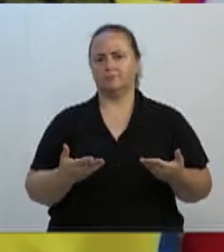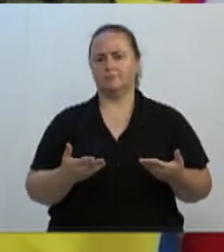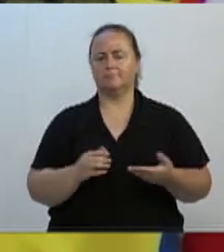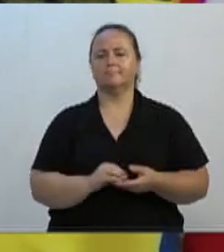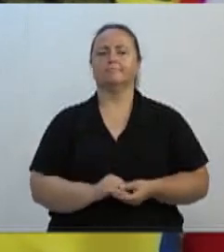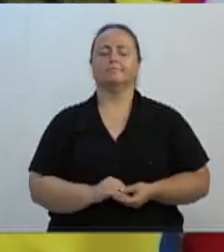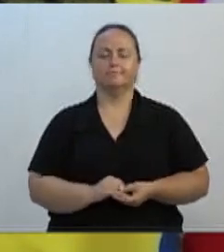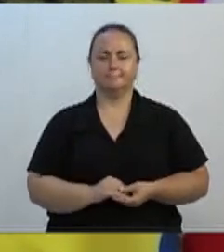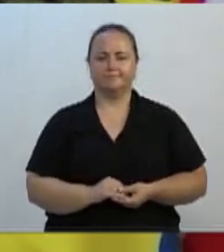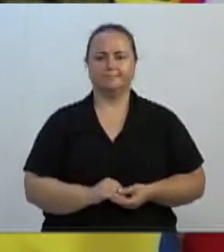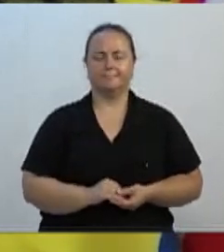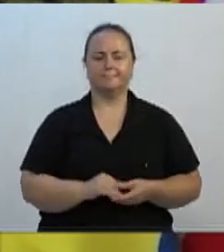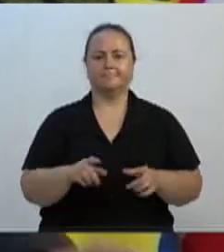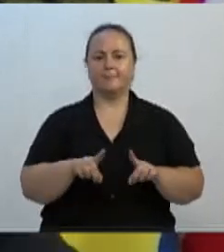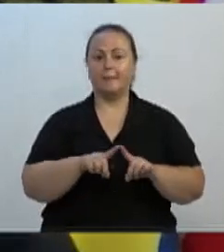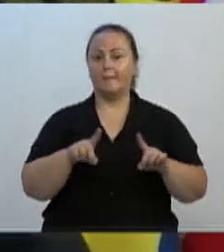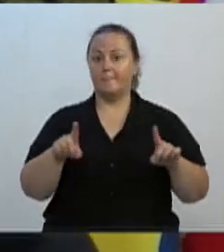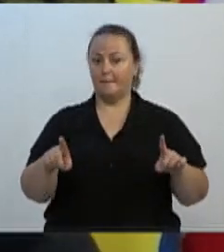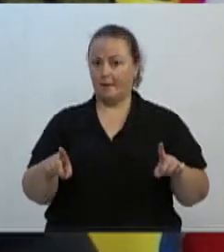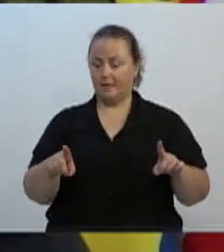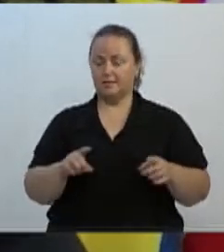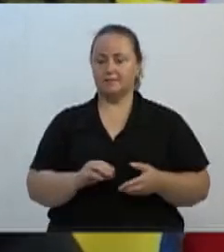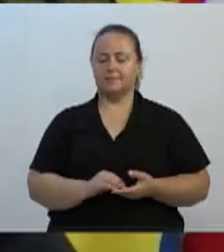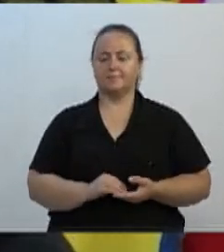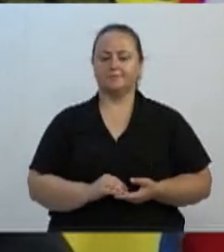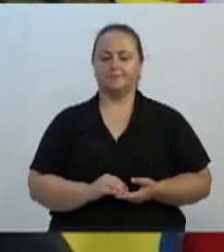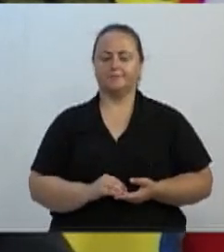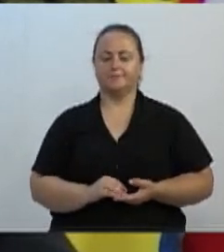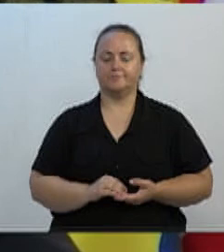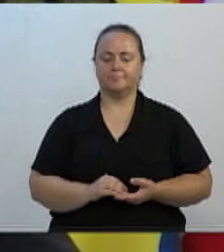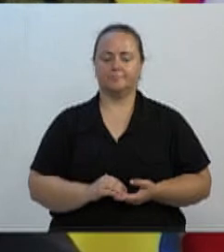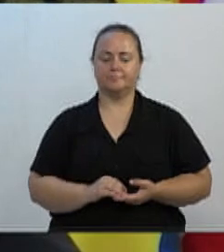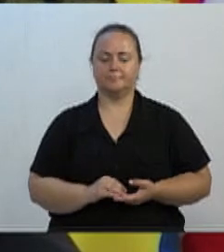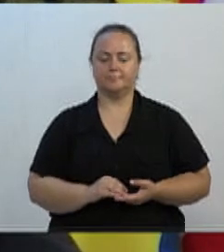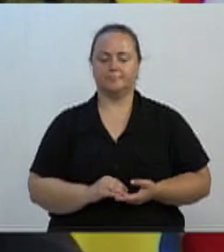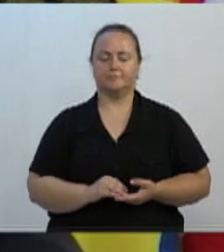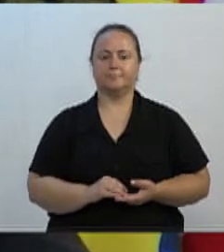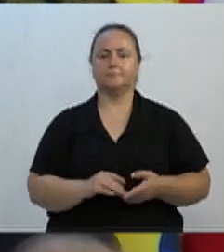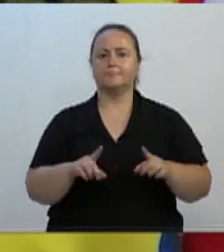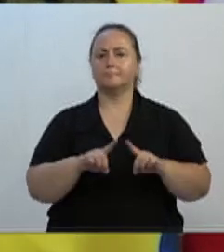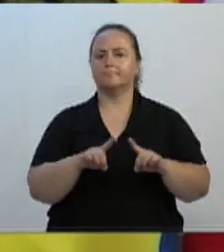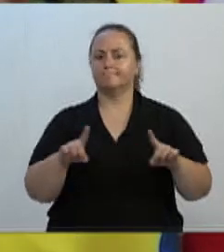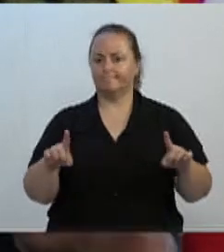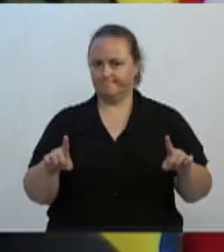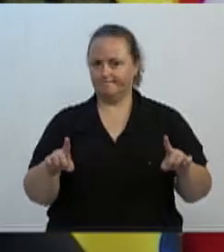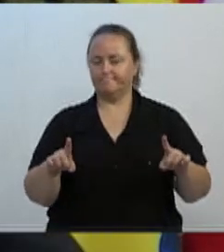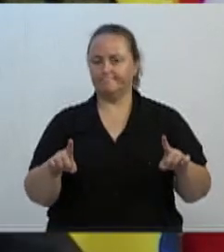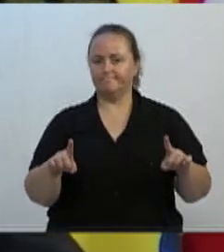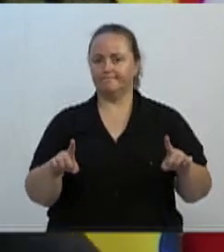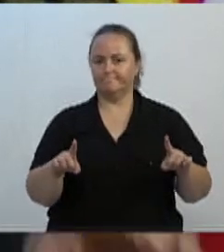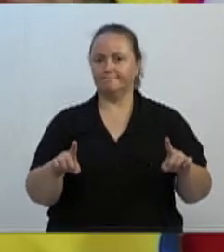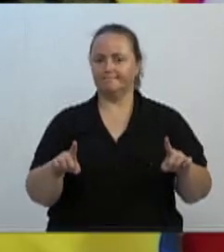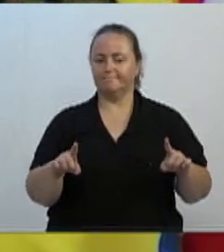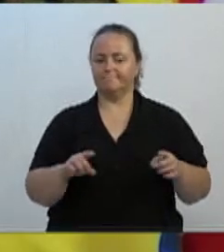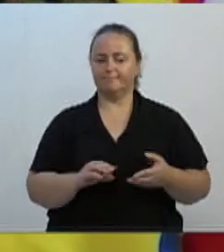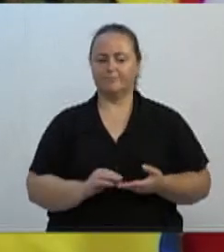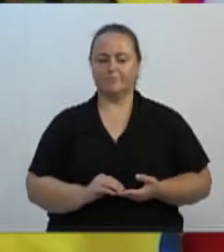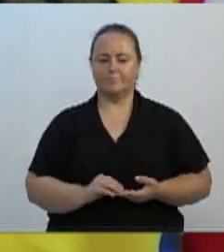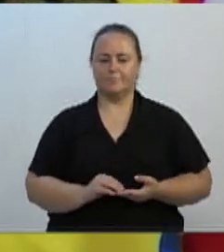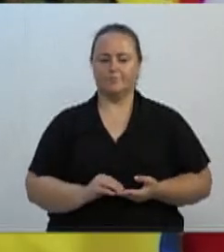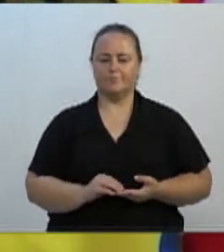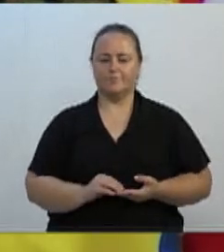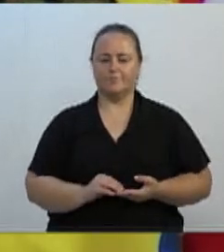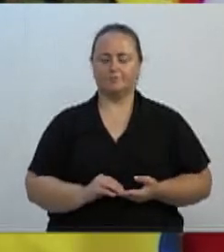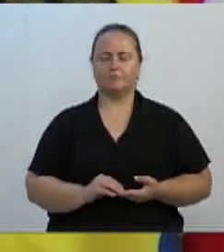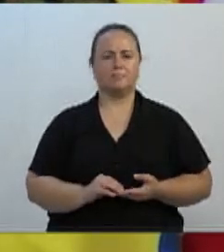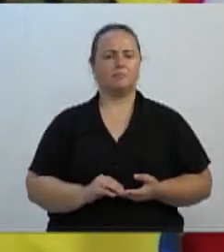Todavia, e aqui está o direito concedido via judicial, o simples